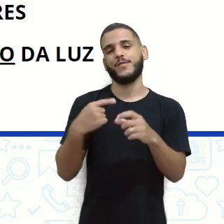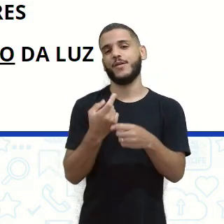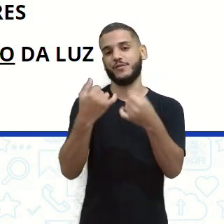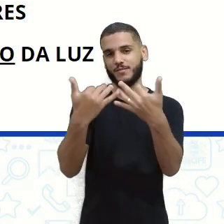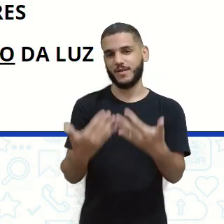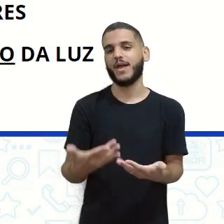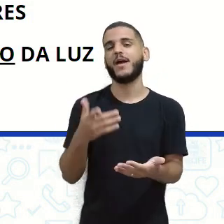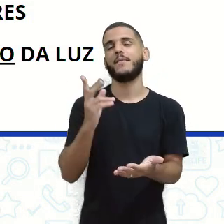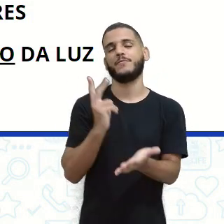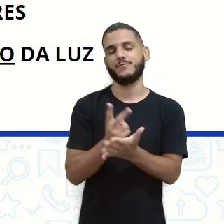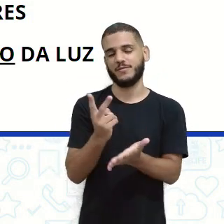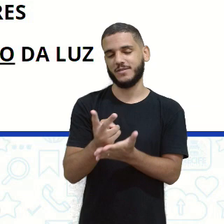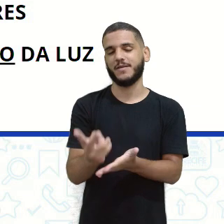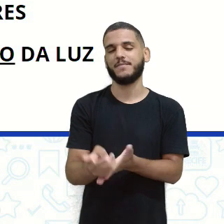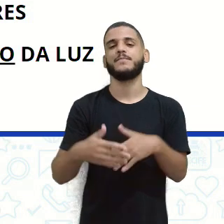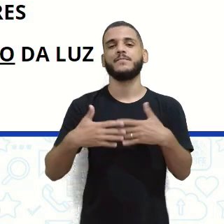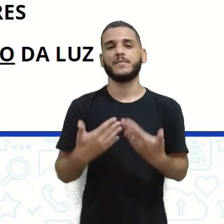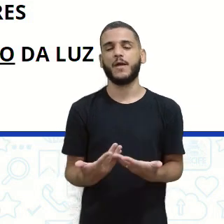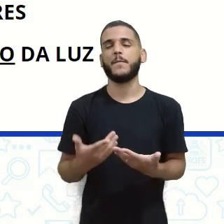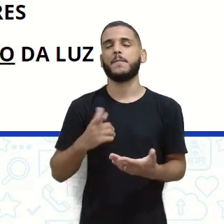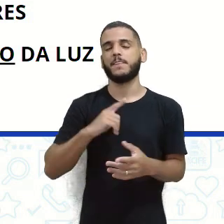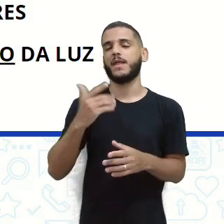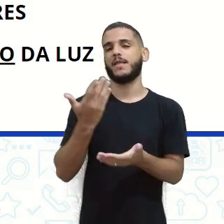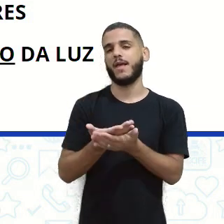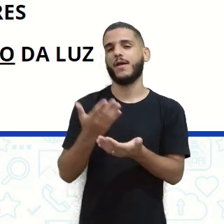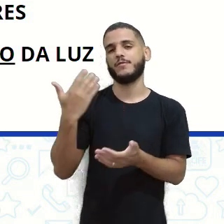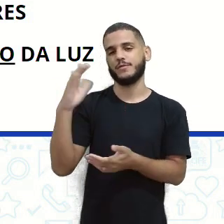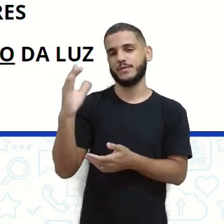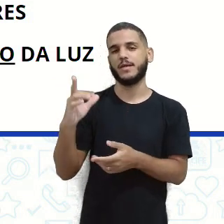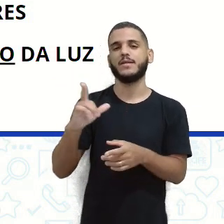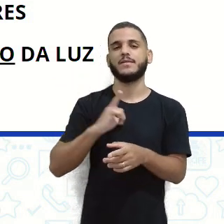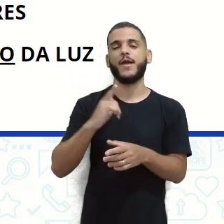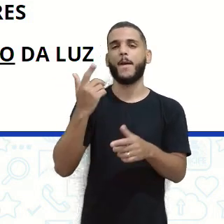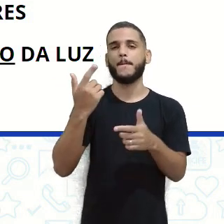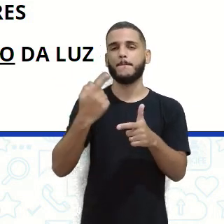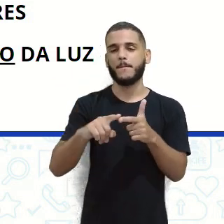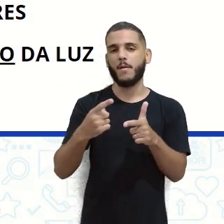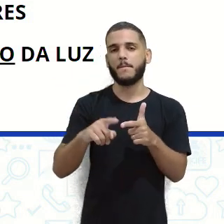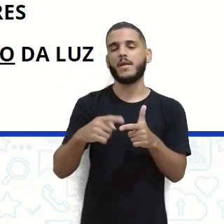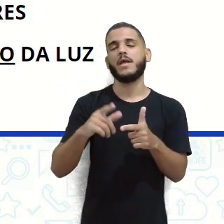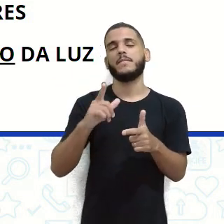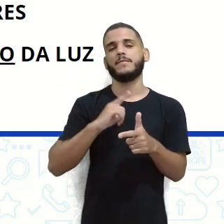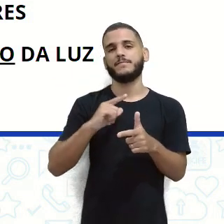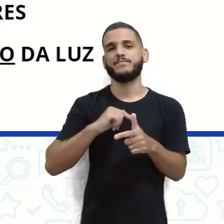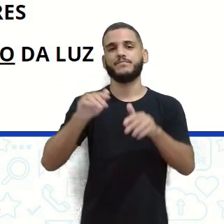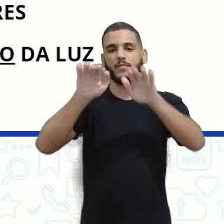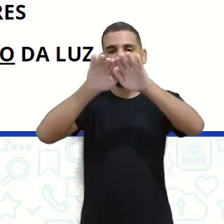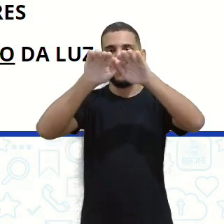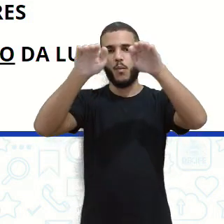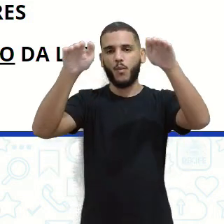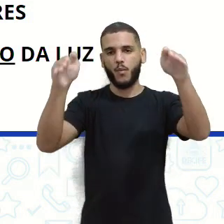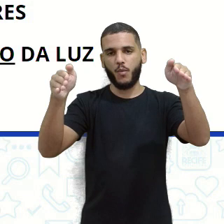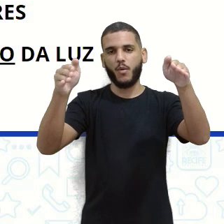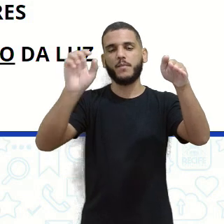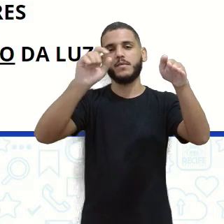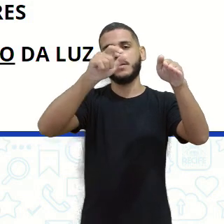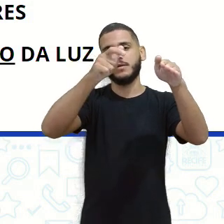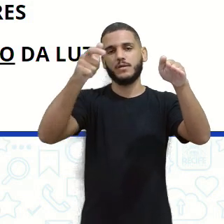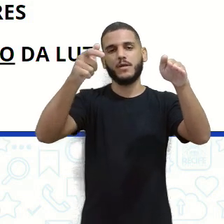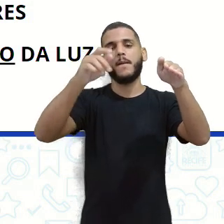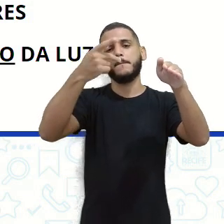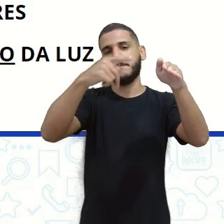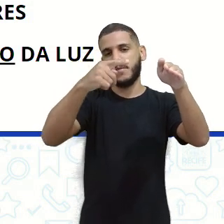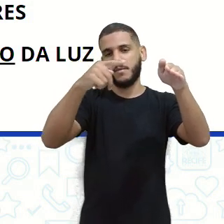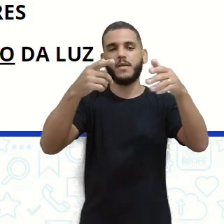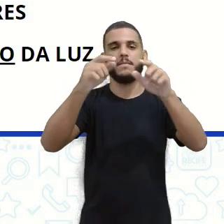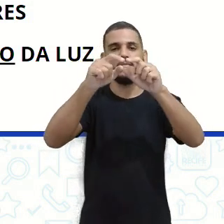vezes nas aulas de ciências, né. A relação do efeito estufa, né, o aquecimento global e tudo mais. Mas, enfim, passando